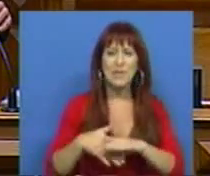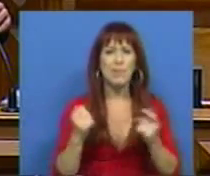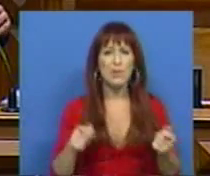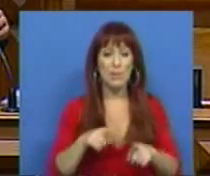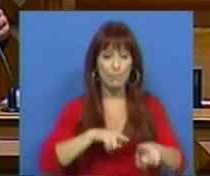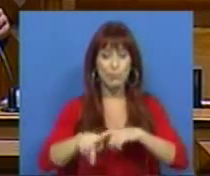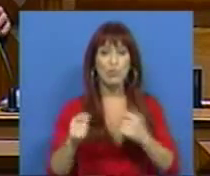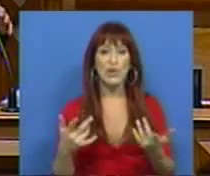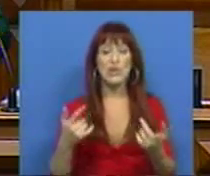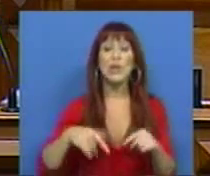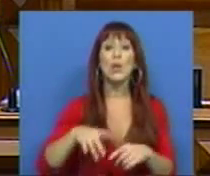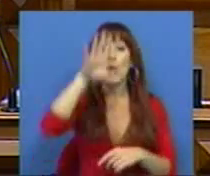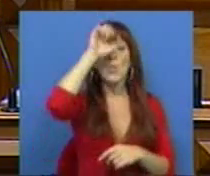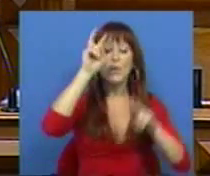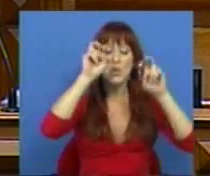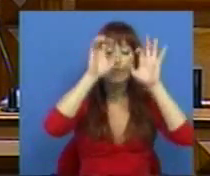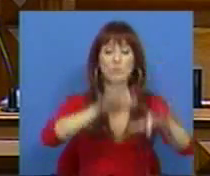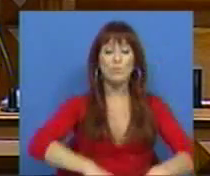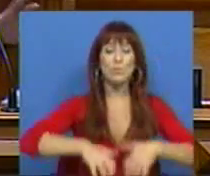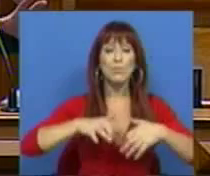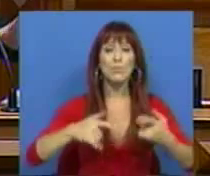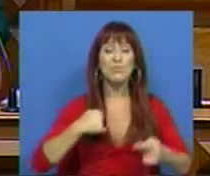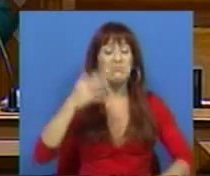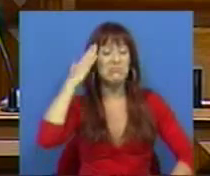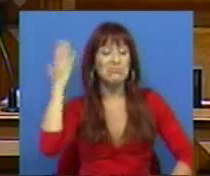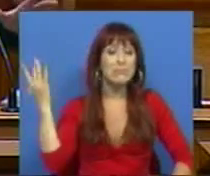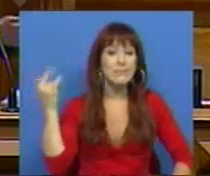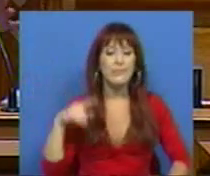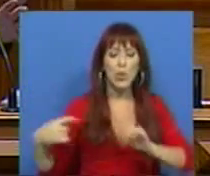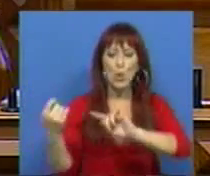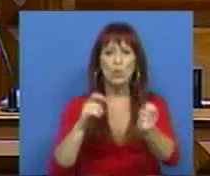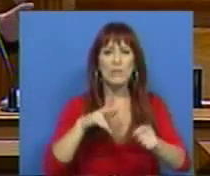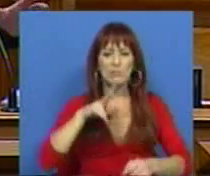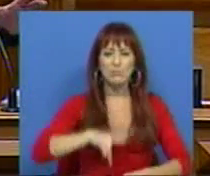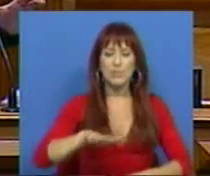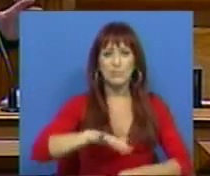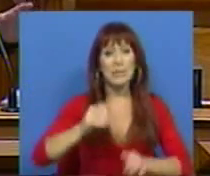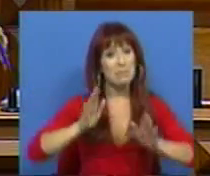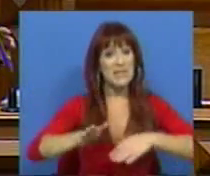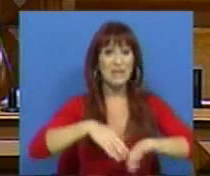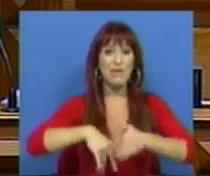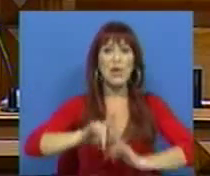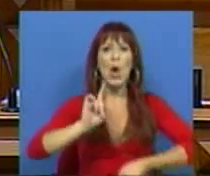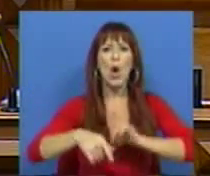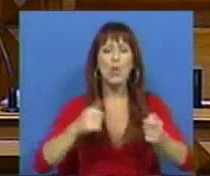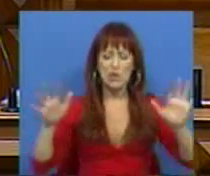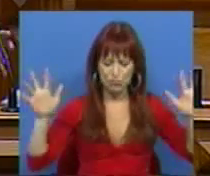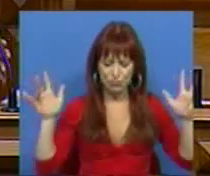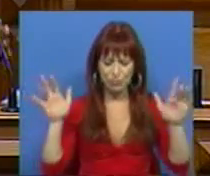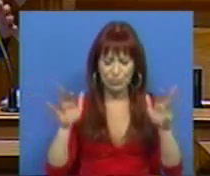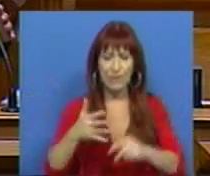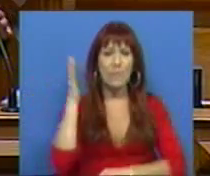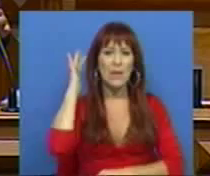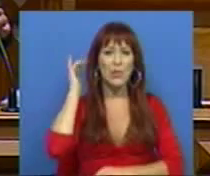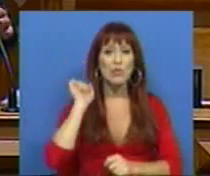política, o Ministro dos Assuntos Parlamentares entendeu que o debate nacional que se tinha que fazer era a redução do